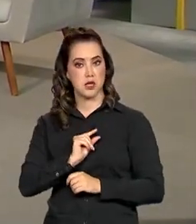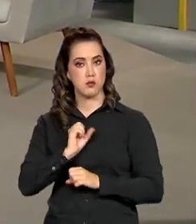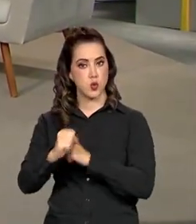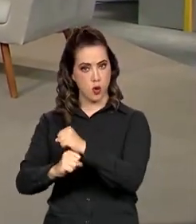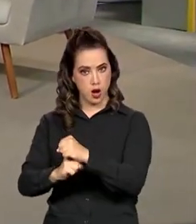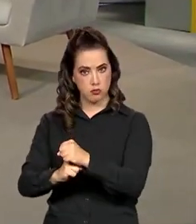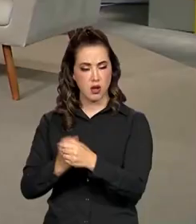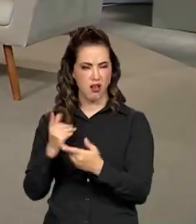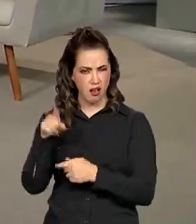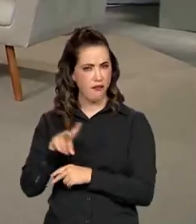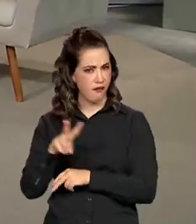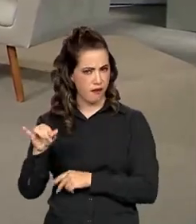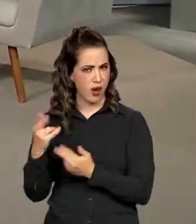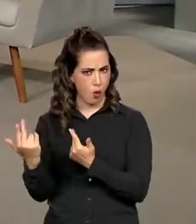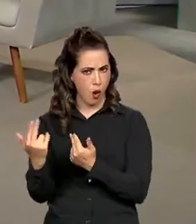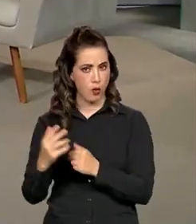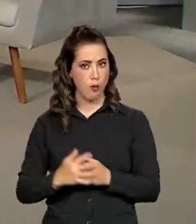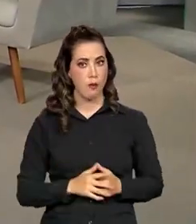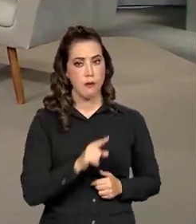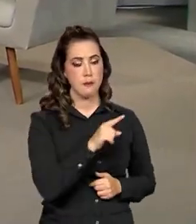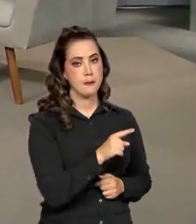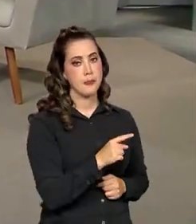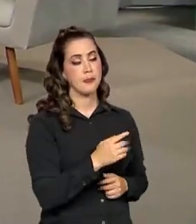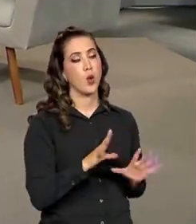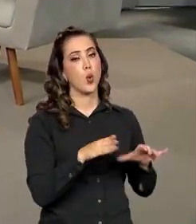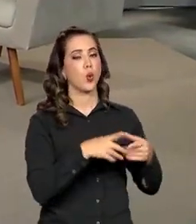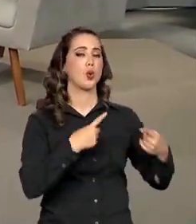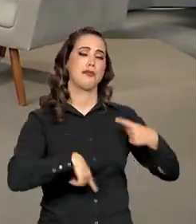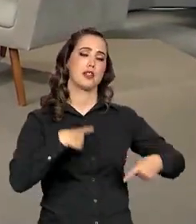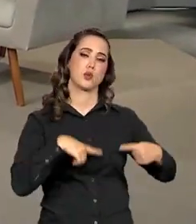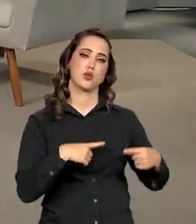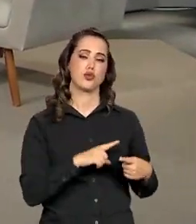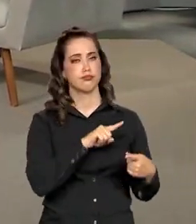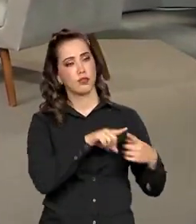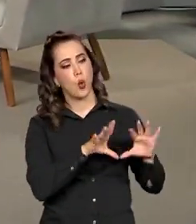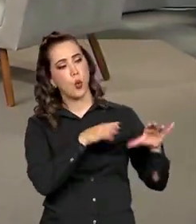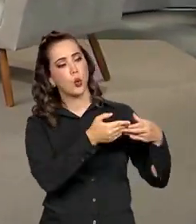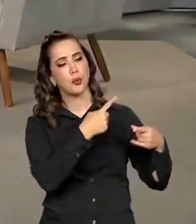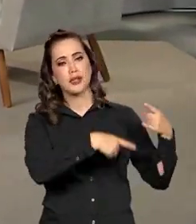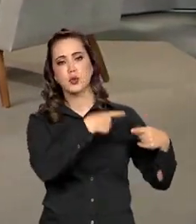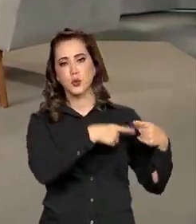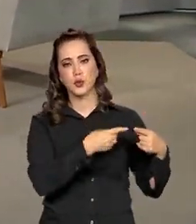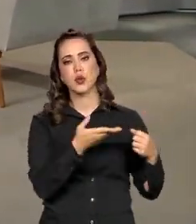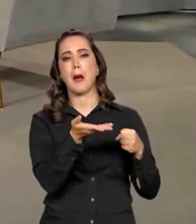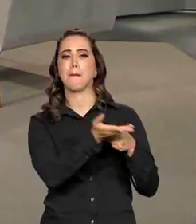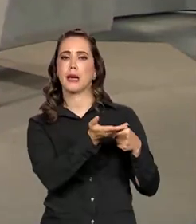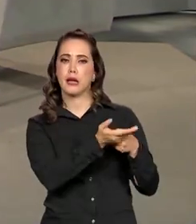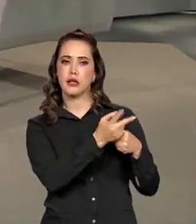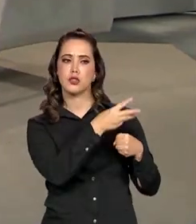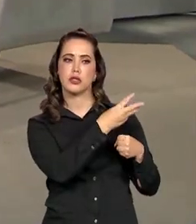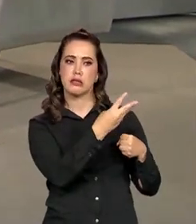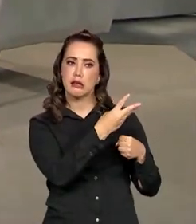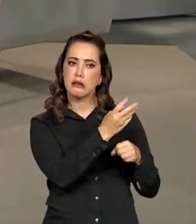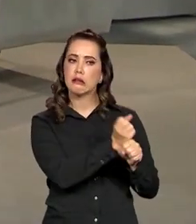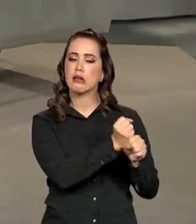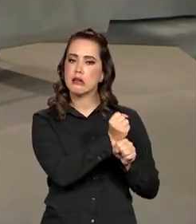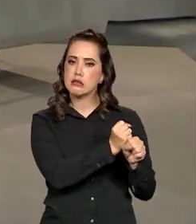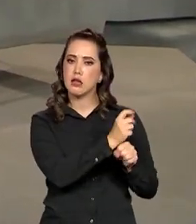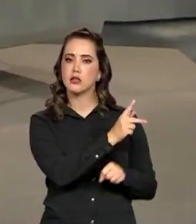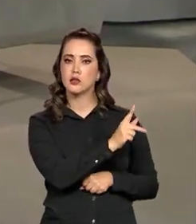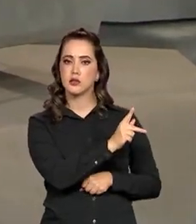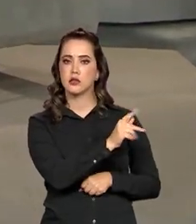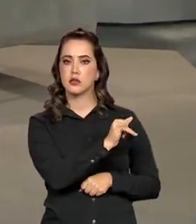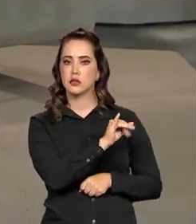assim? Olha, o grupo vai discutir. Há quem defenda que seja a média dos três, o PIB dos últimos três anos. Há quem